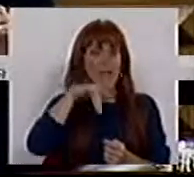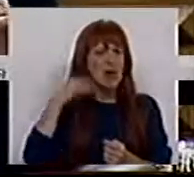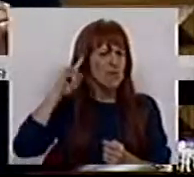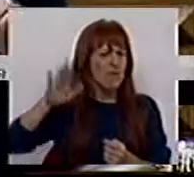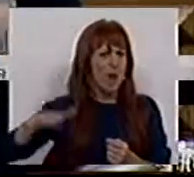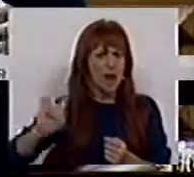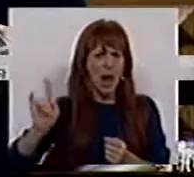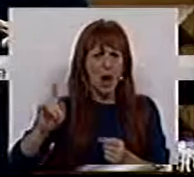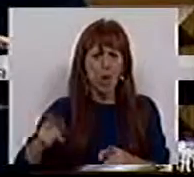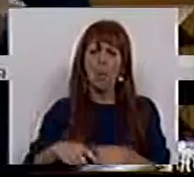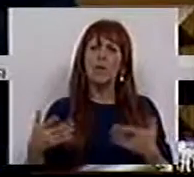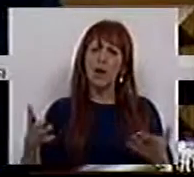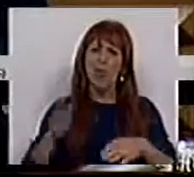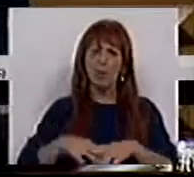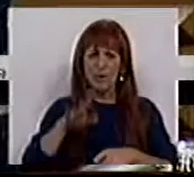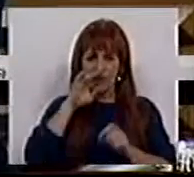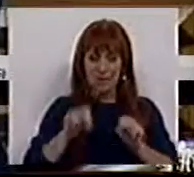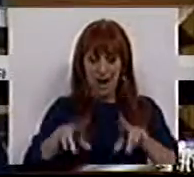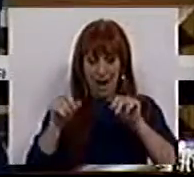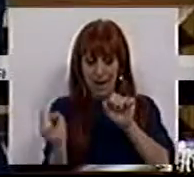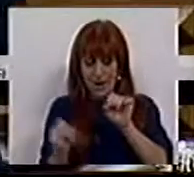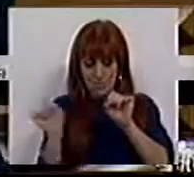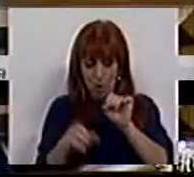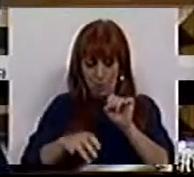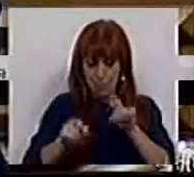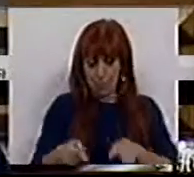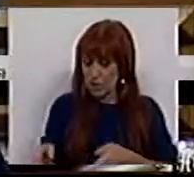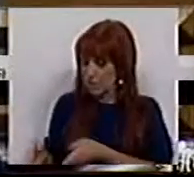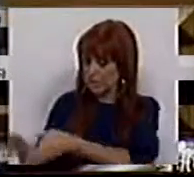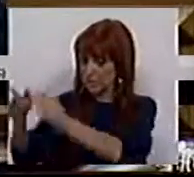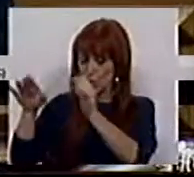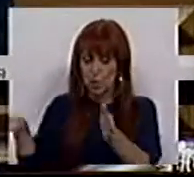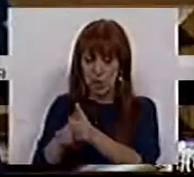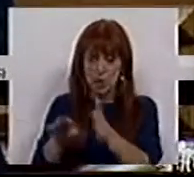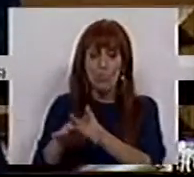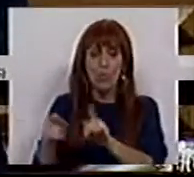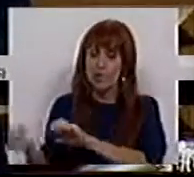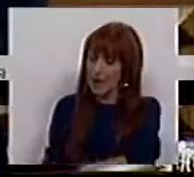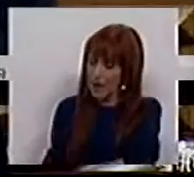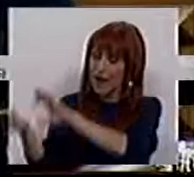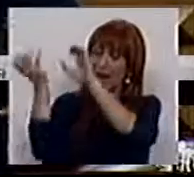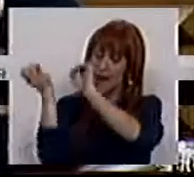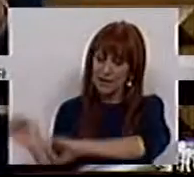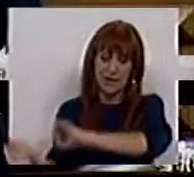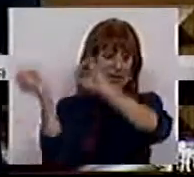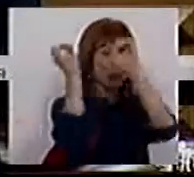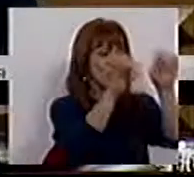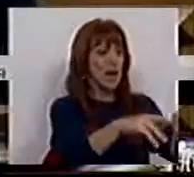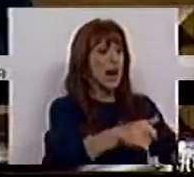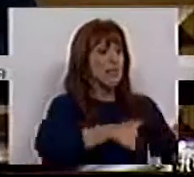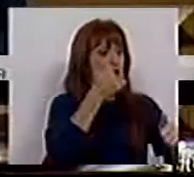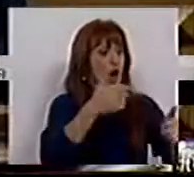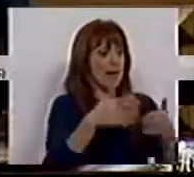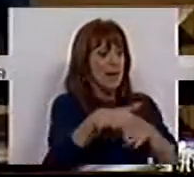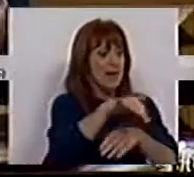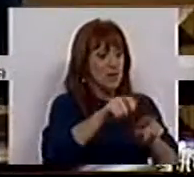desvalorizada e por isso que a areia que é depositada nos canais dos portos seja retirada daí para melhorar